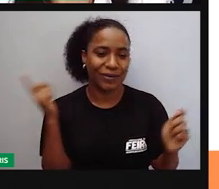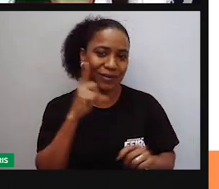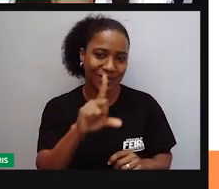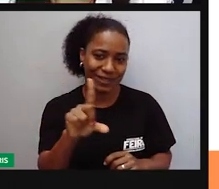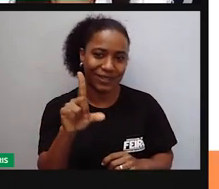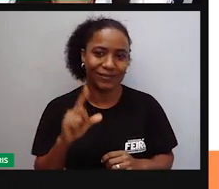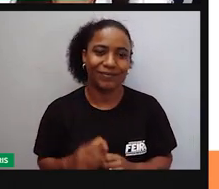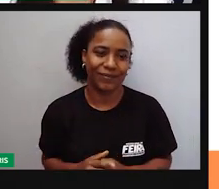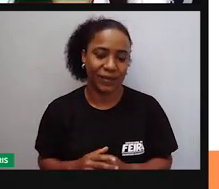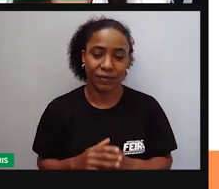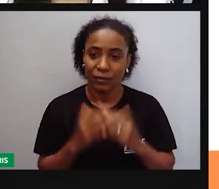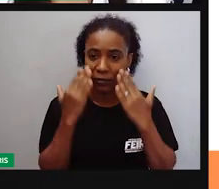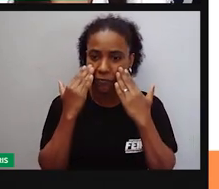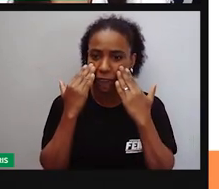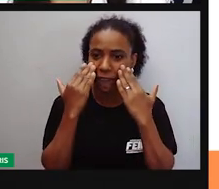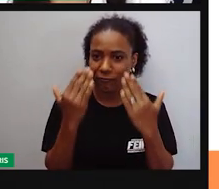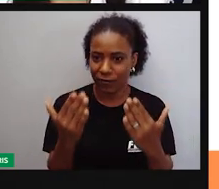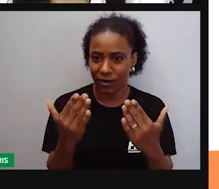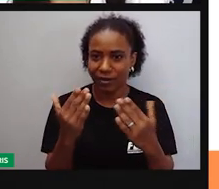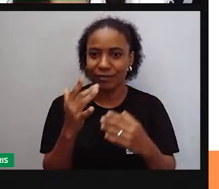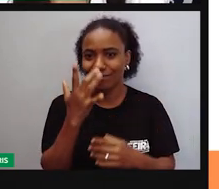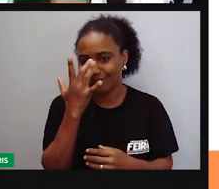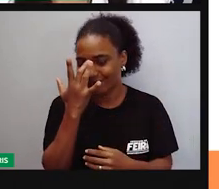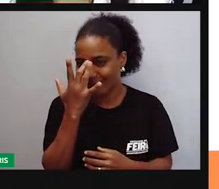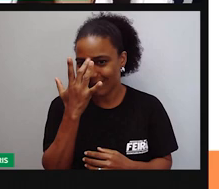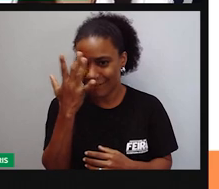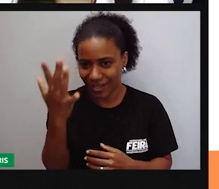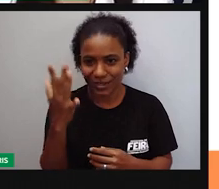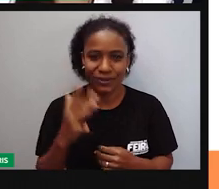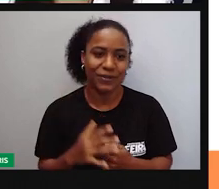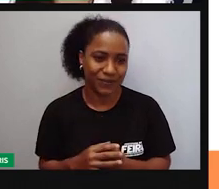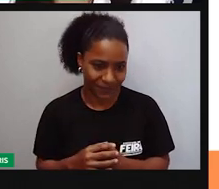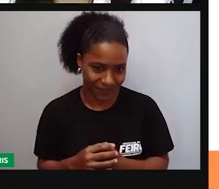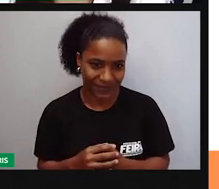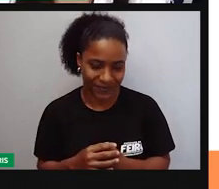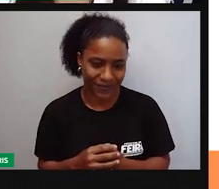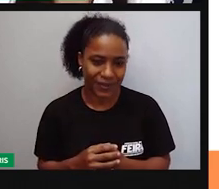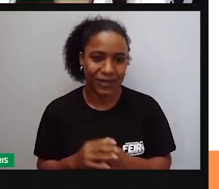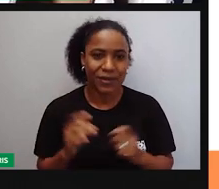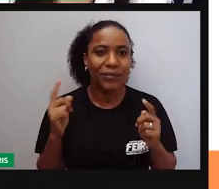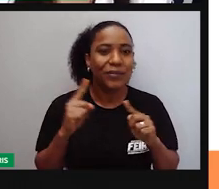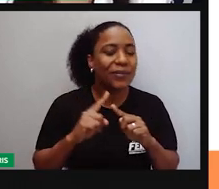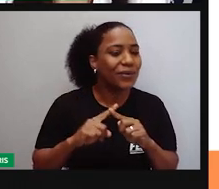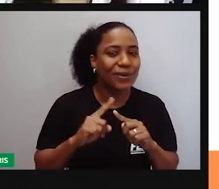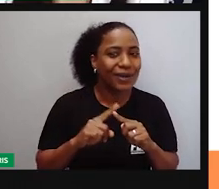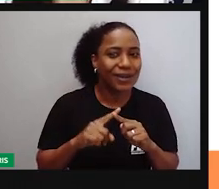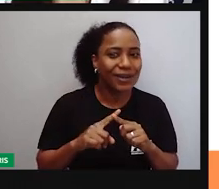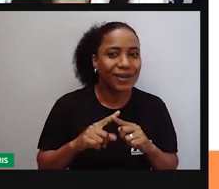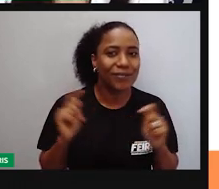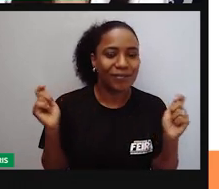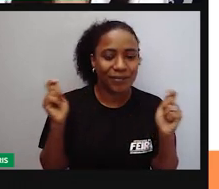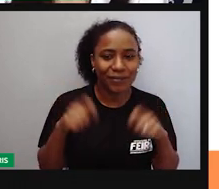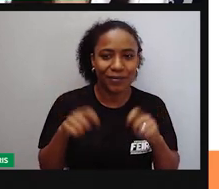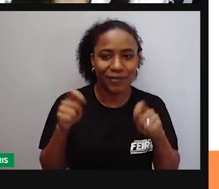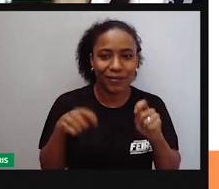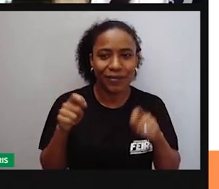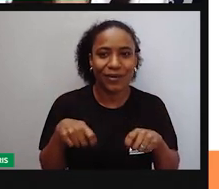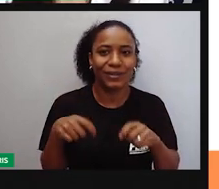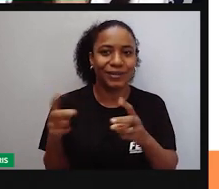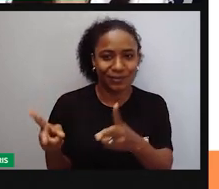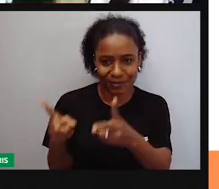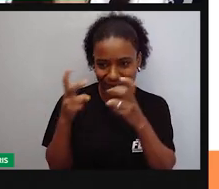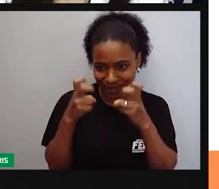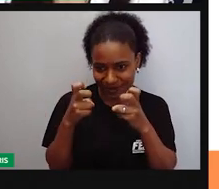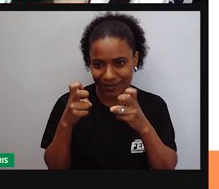mais visível, né? Se torna aí mais verdadeiro porque ele realmente acontece na vida das pessoas.